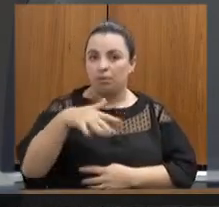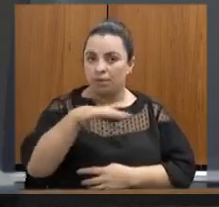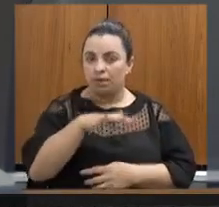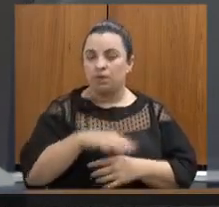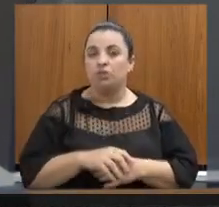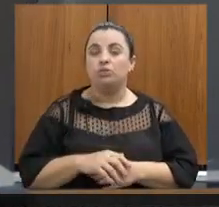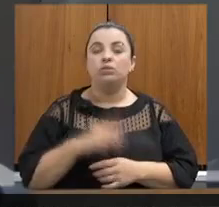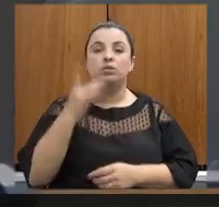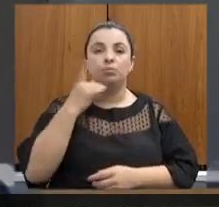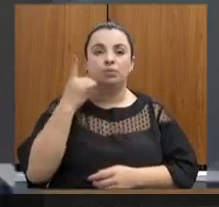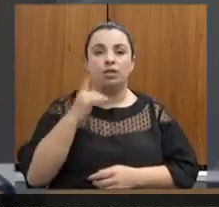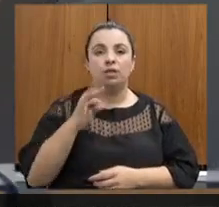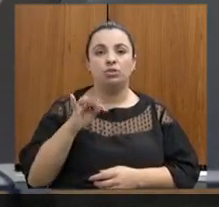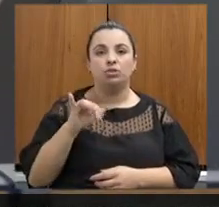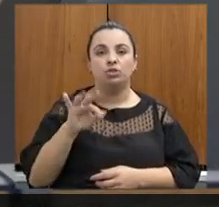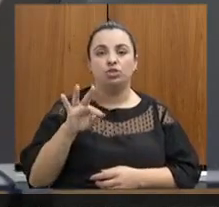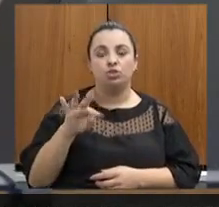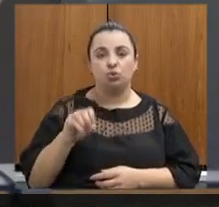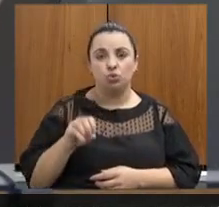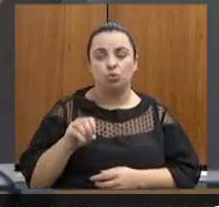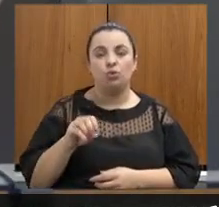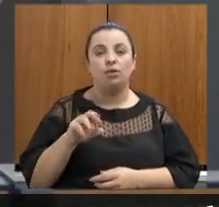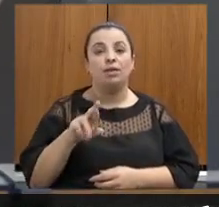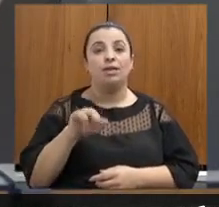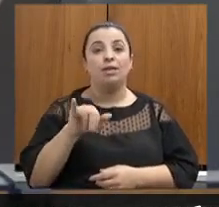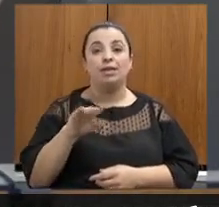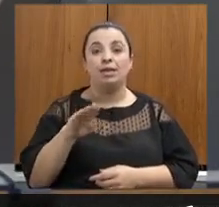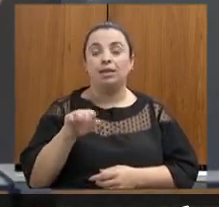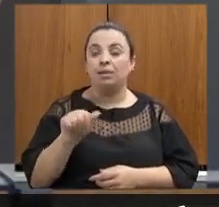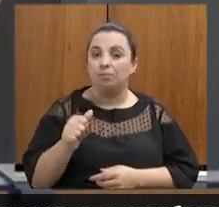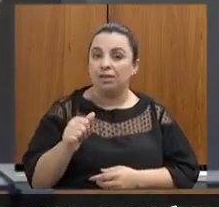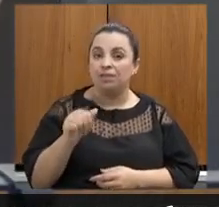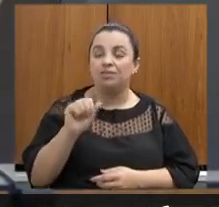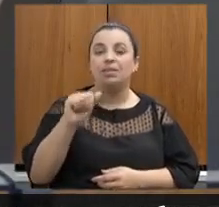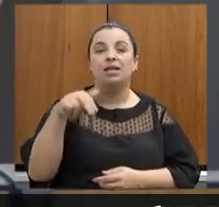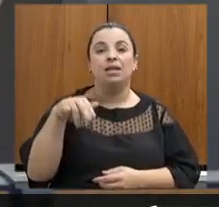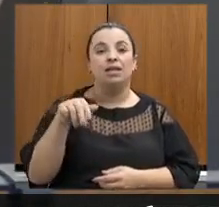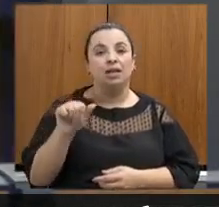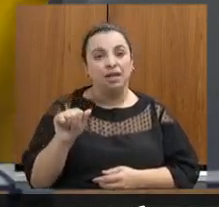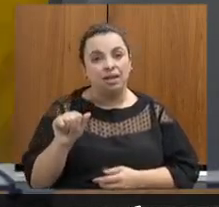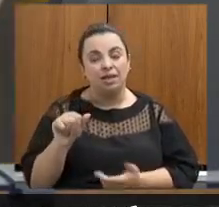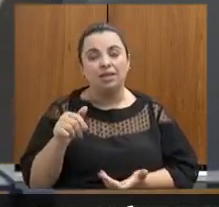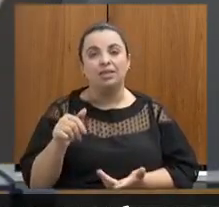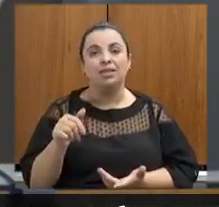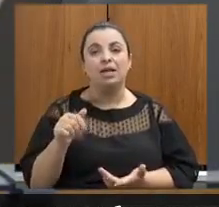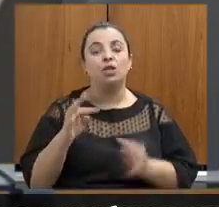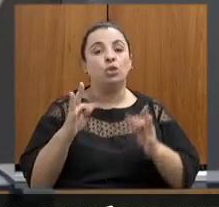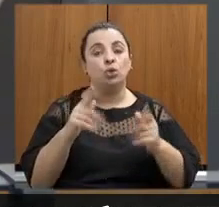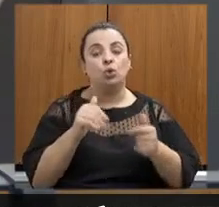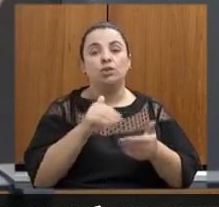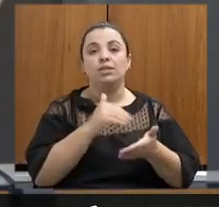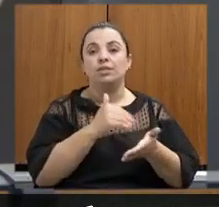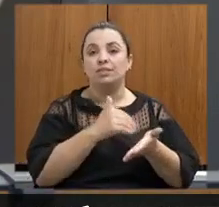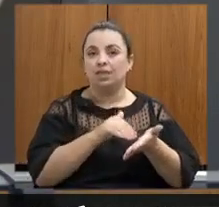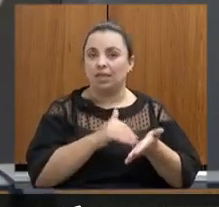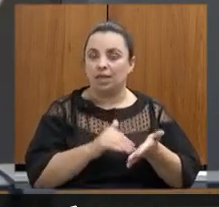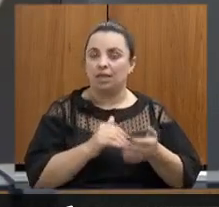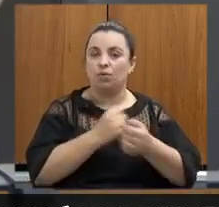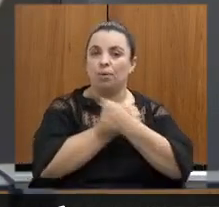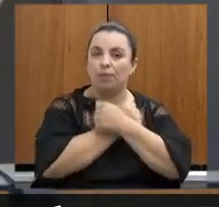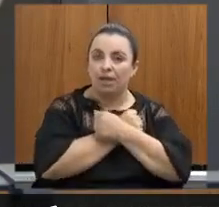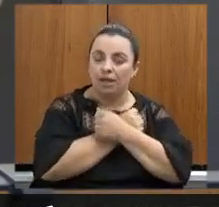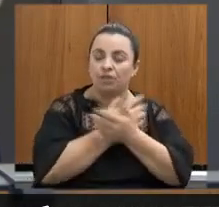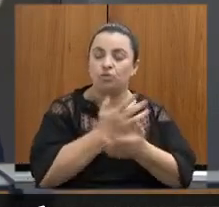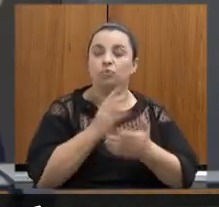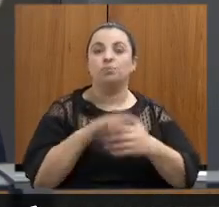Ribas Ana Carolina e seu nome é toda a Semad um grande abraço mas eu não poderia deixar